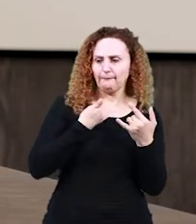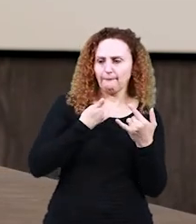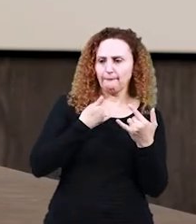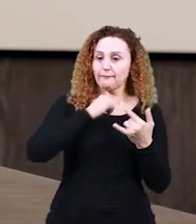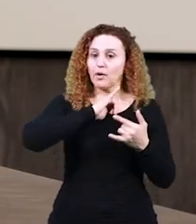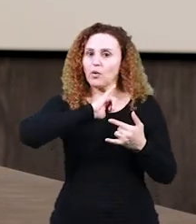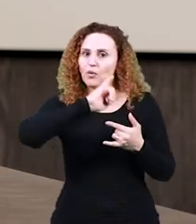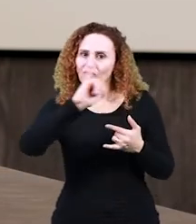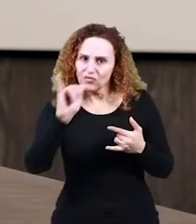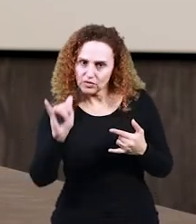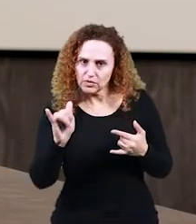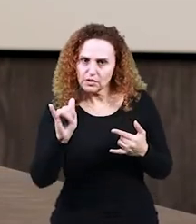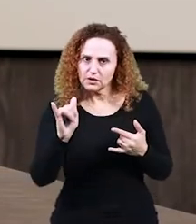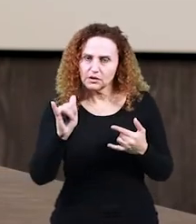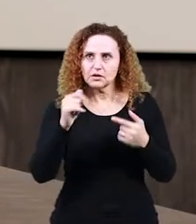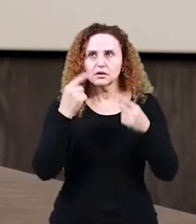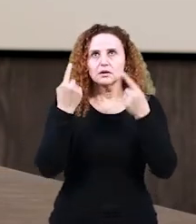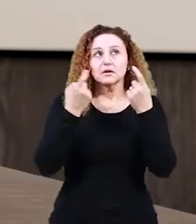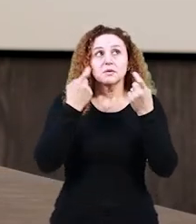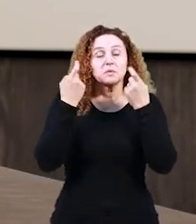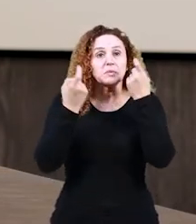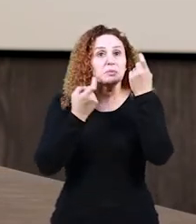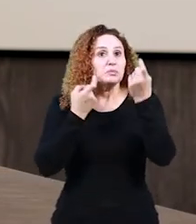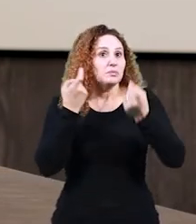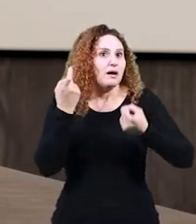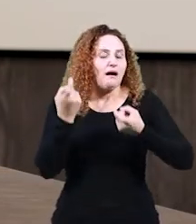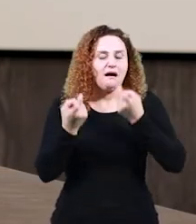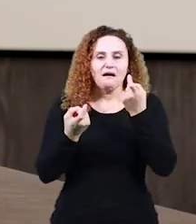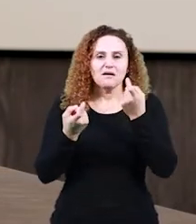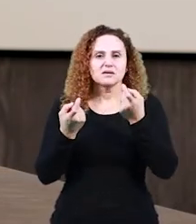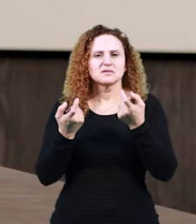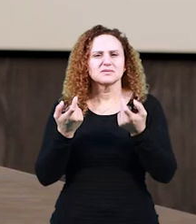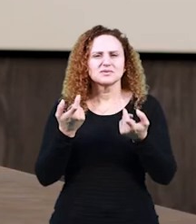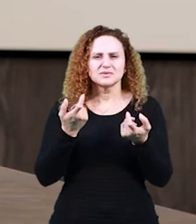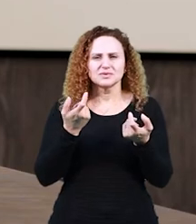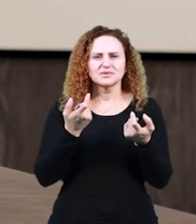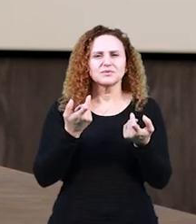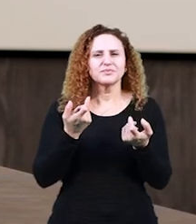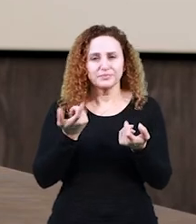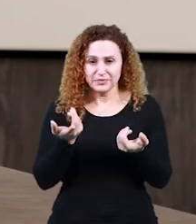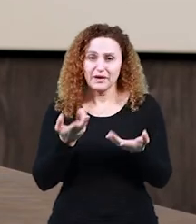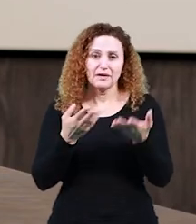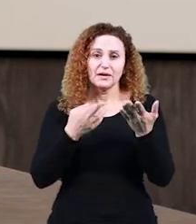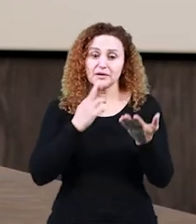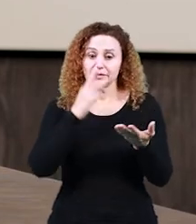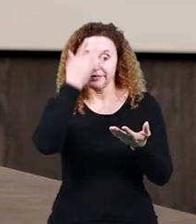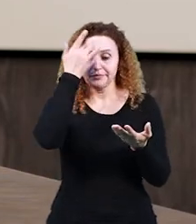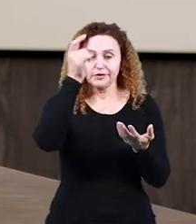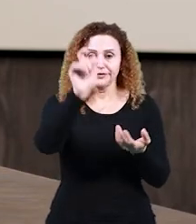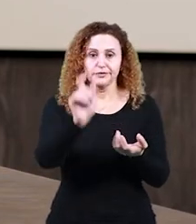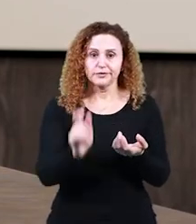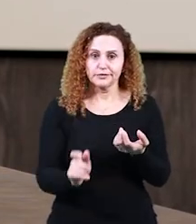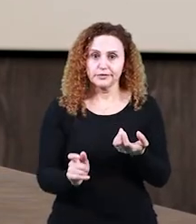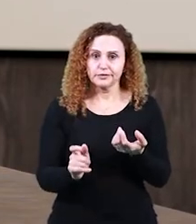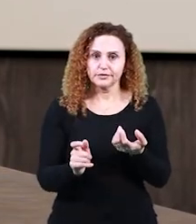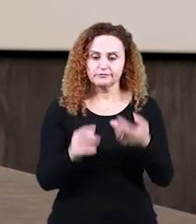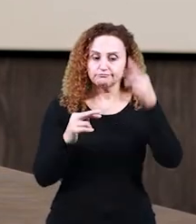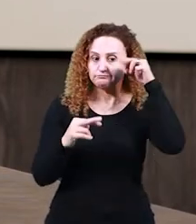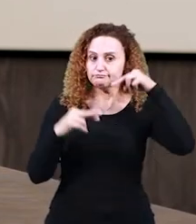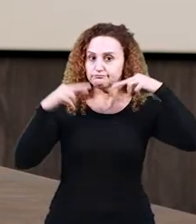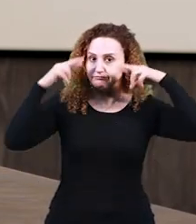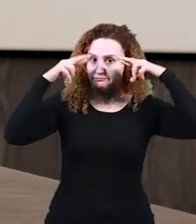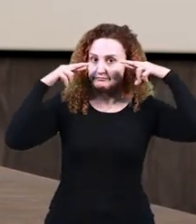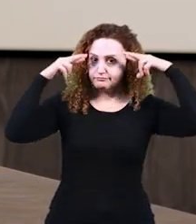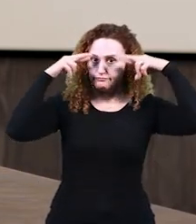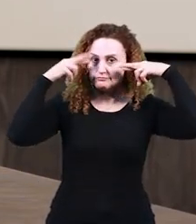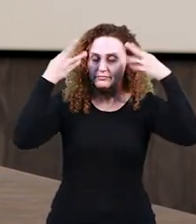muito preocupado com a presença do gravador ou do pesquisador, né? Ou das duas coisas juntas, e ficar muito preocupado em